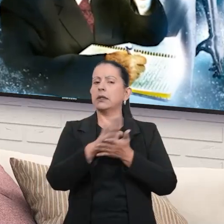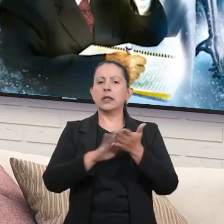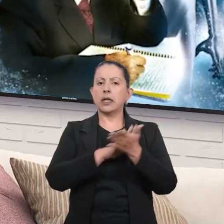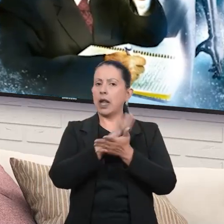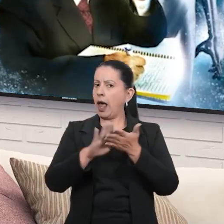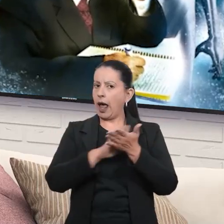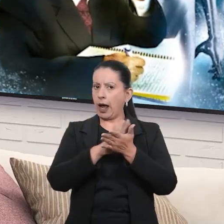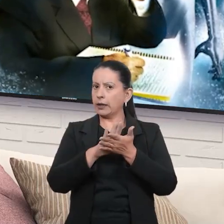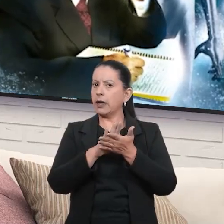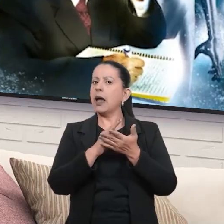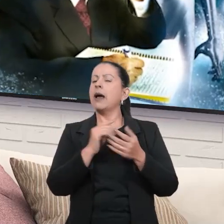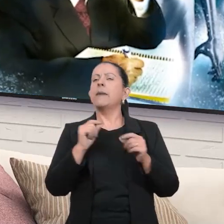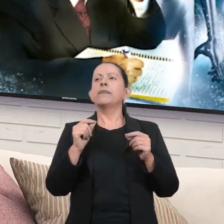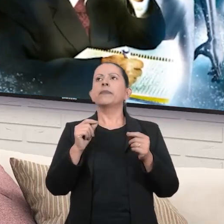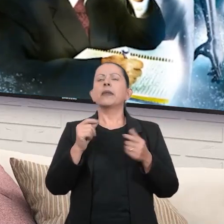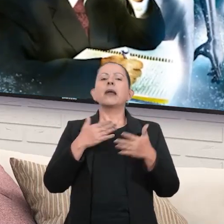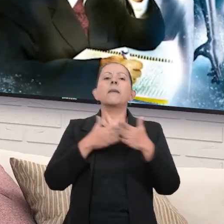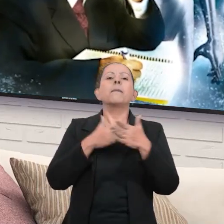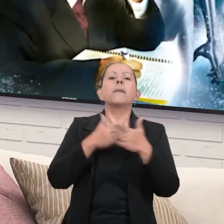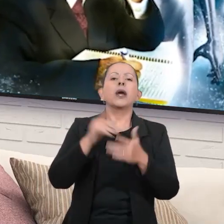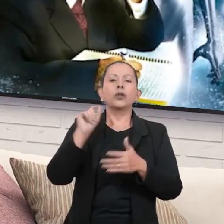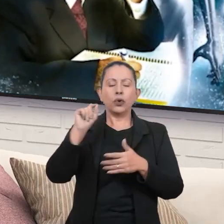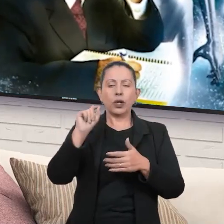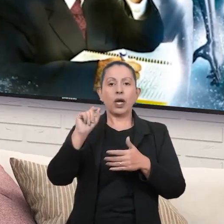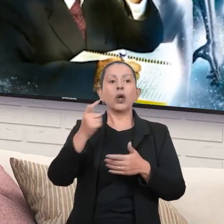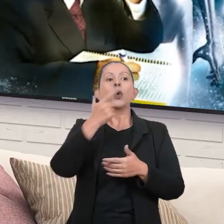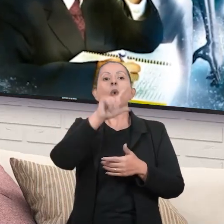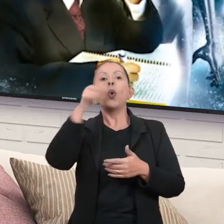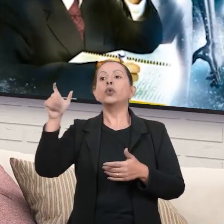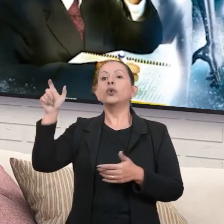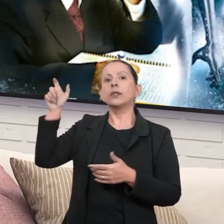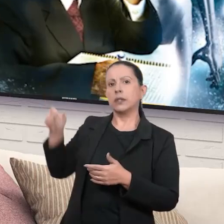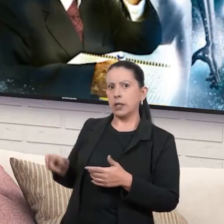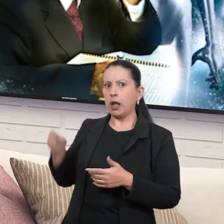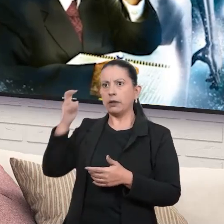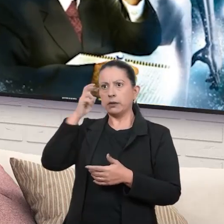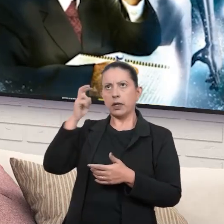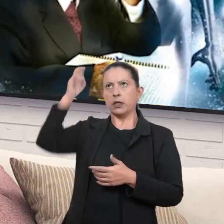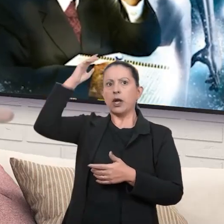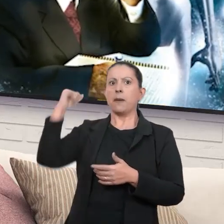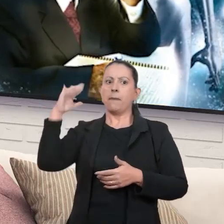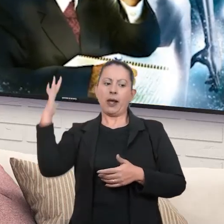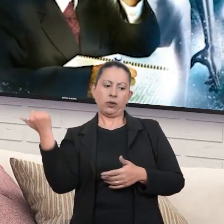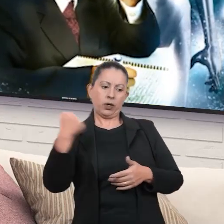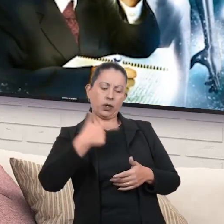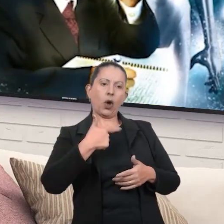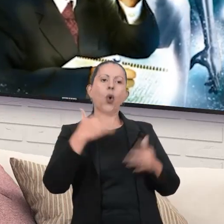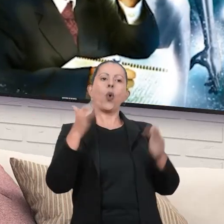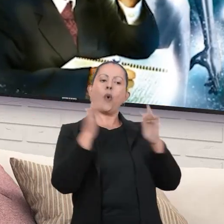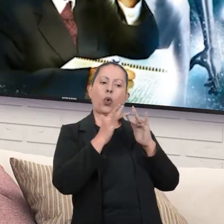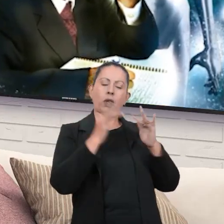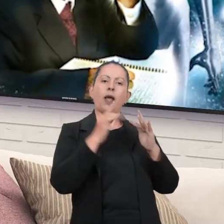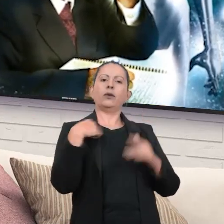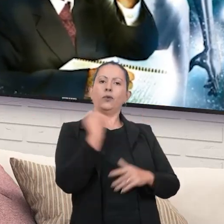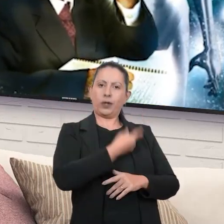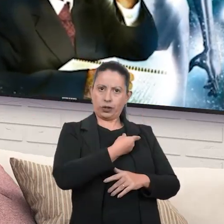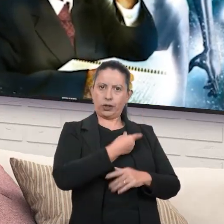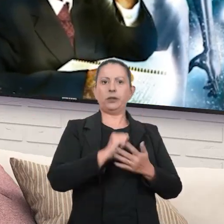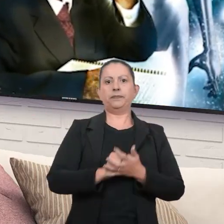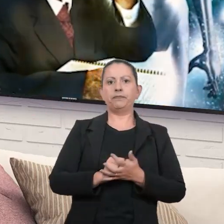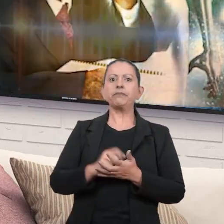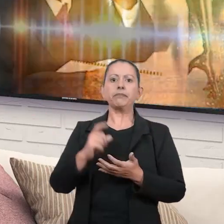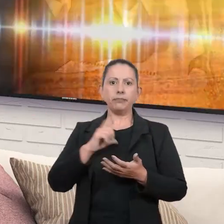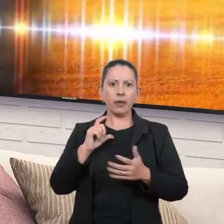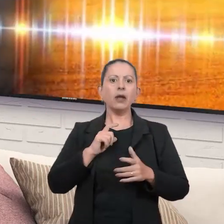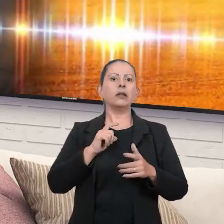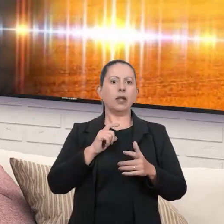mais evoluídos do que nós, e tem sim, a entrar em contato conosco. A Terra é visitada